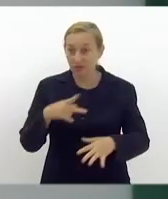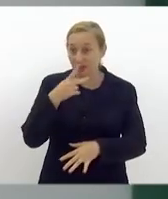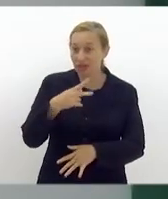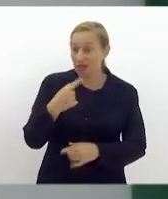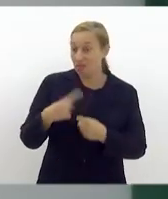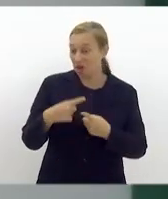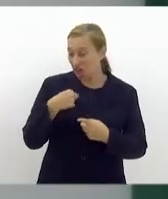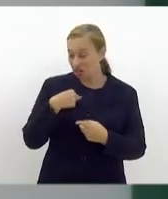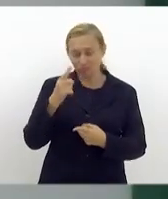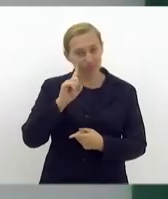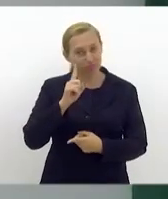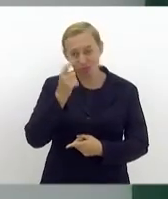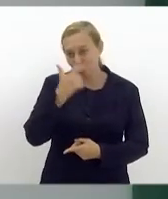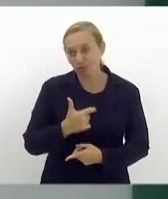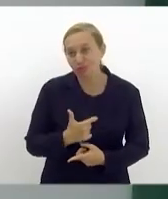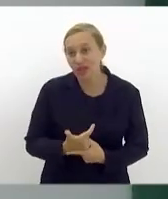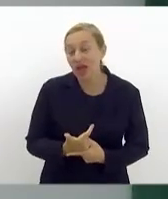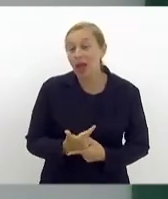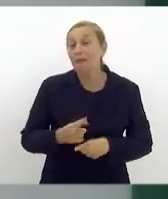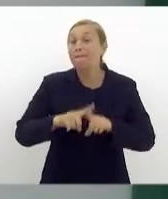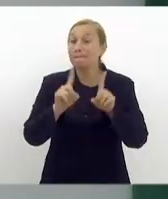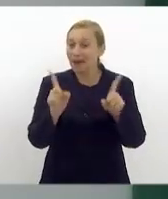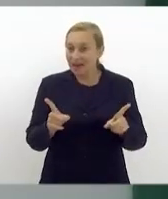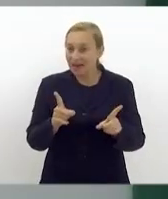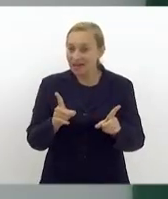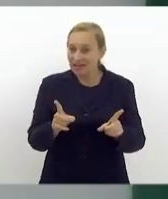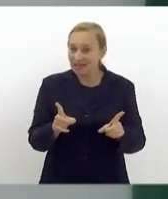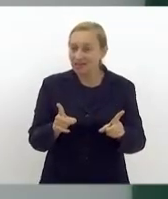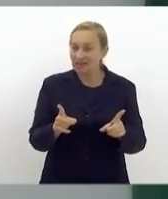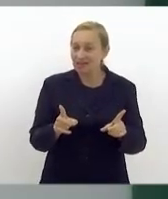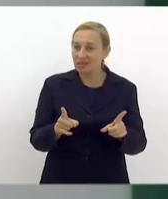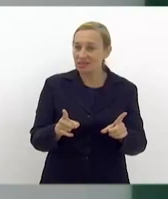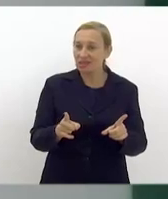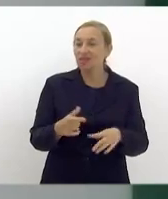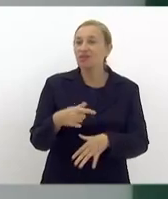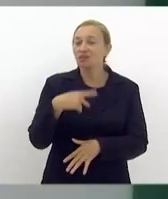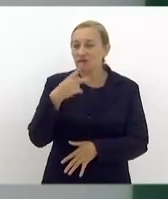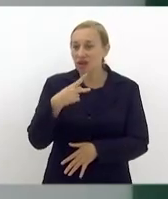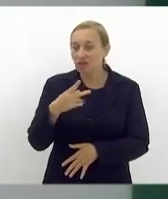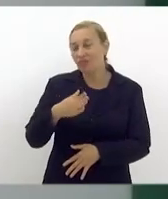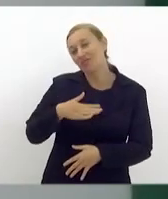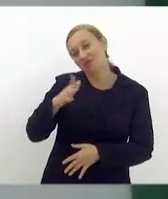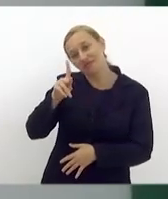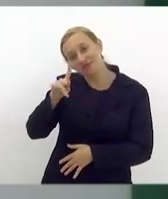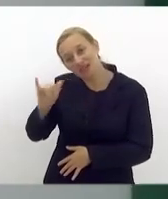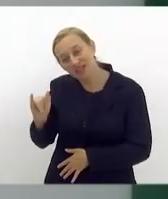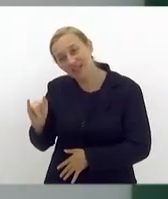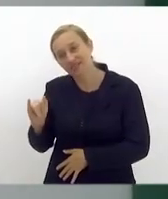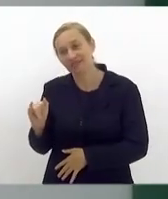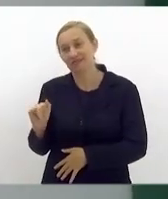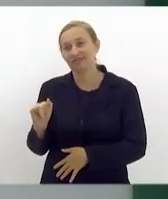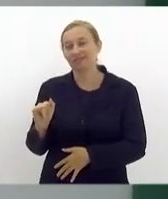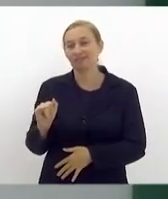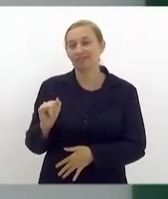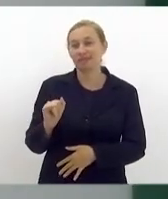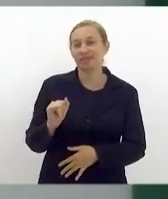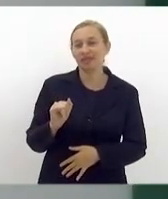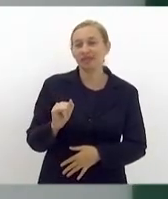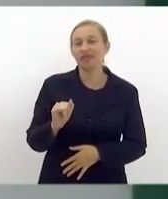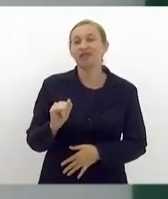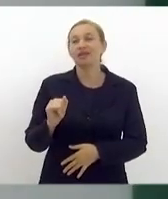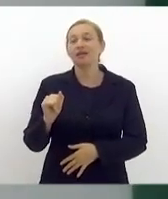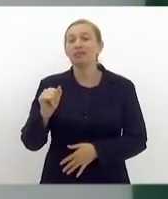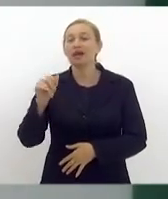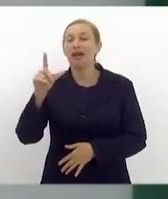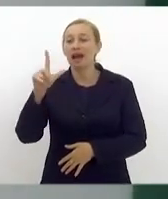eu não sou autista. Mas, de alguma forma, estou falando pela minha filha, pelo Manu, pela